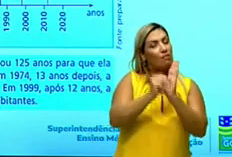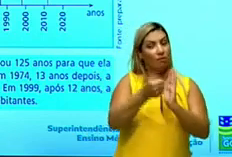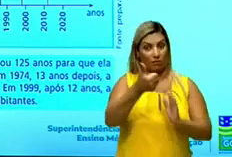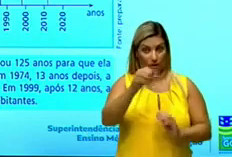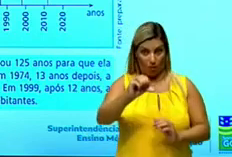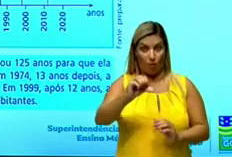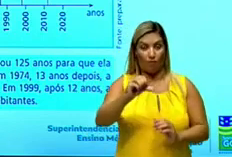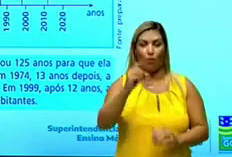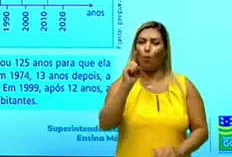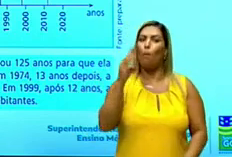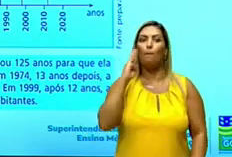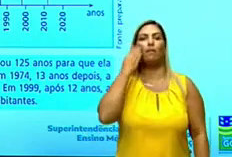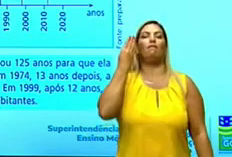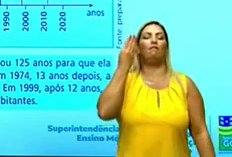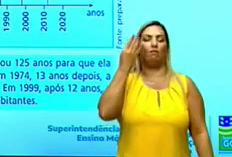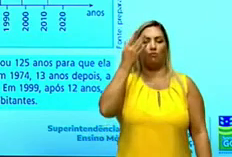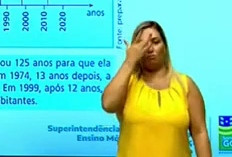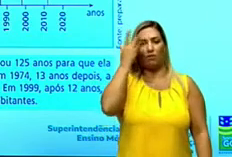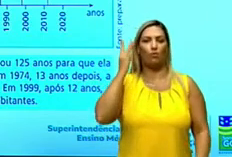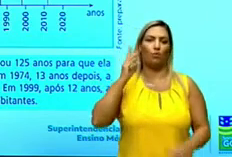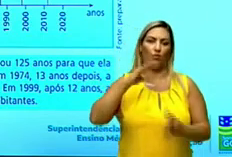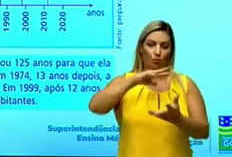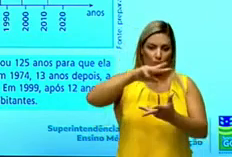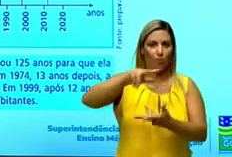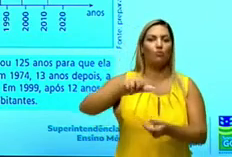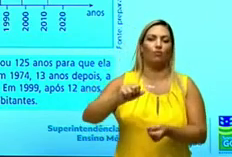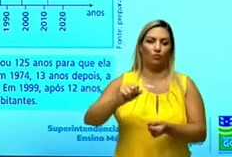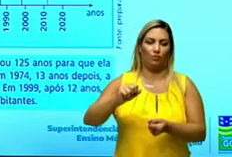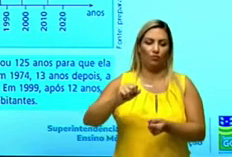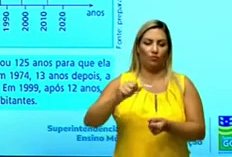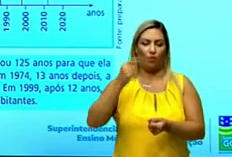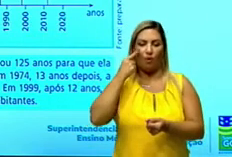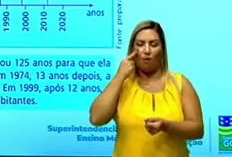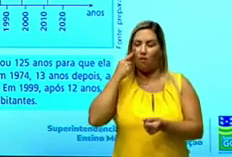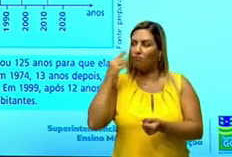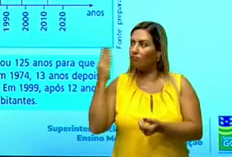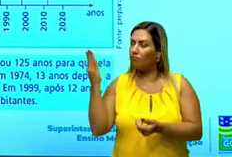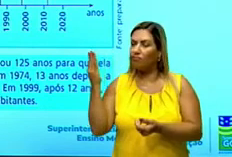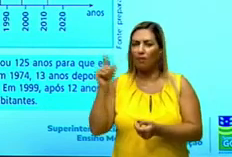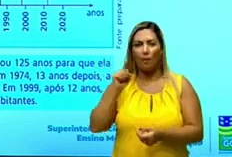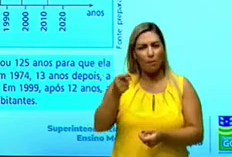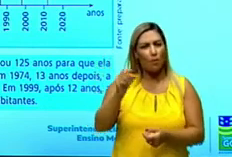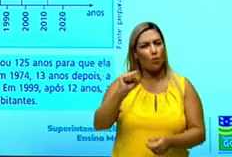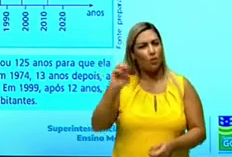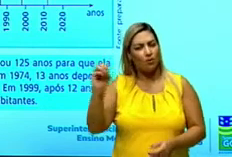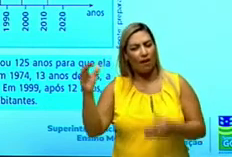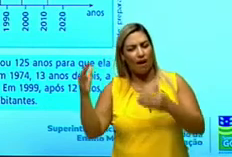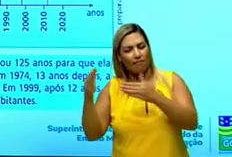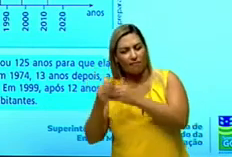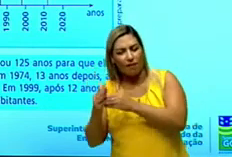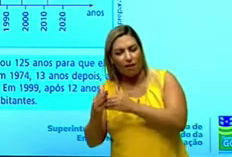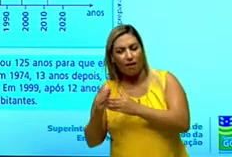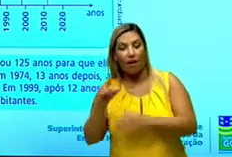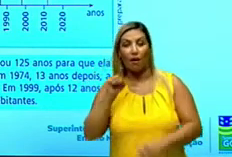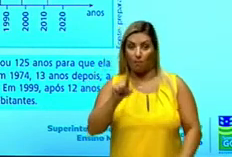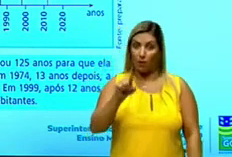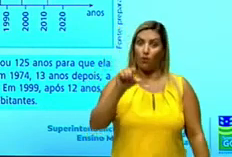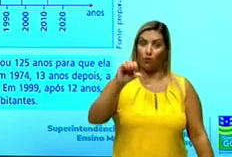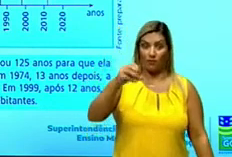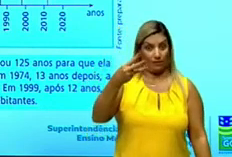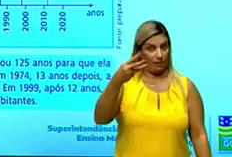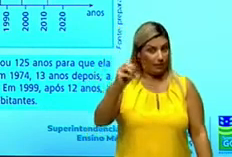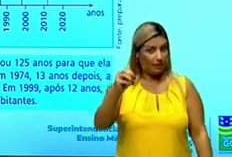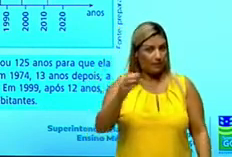atingir o primeiro um bilhão de habitantes no planeta Terra. Olha só, de 1800 até 1930,